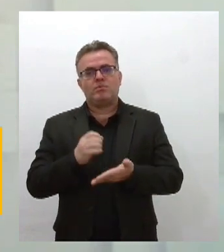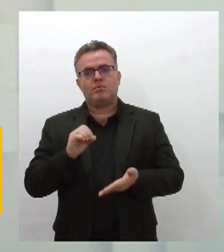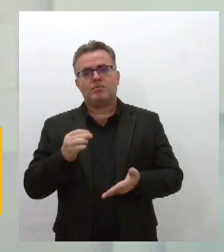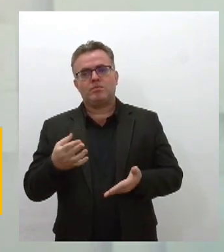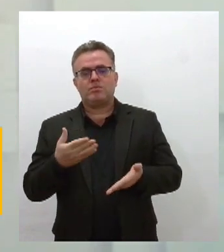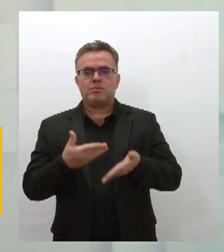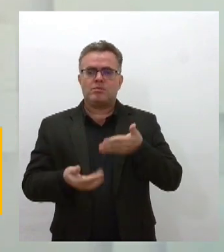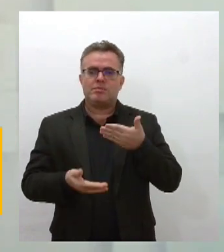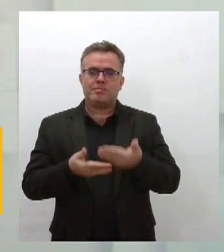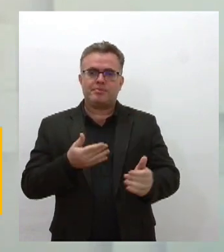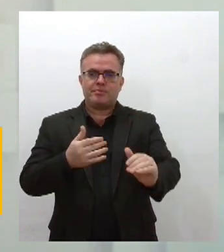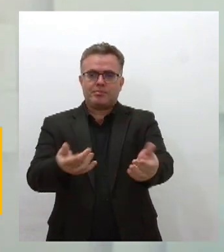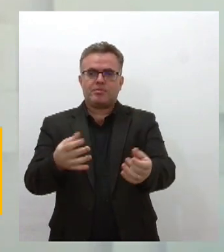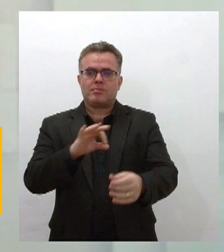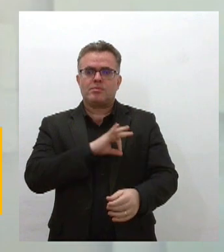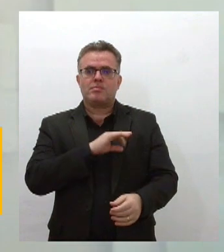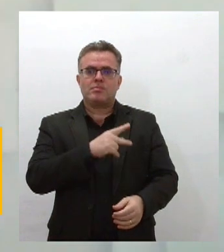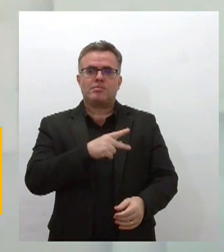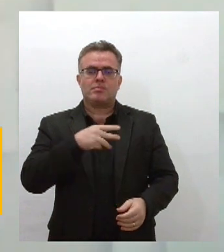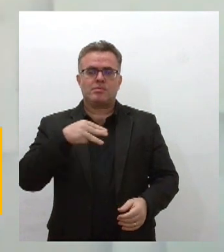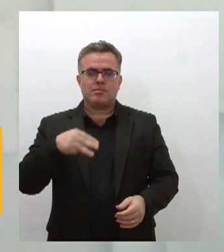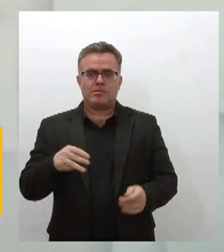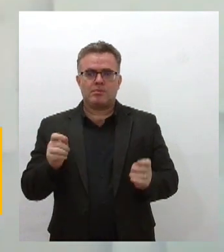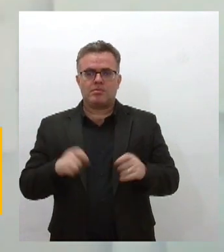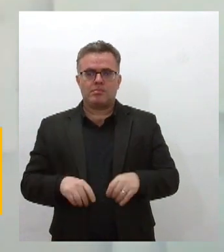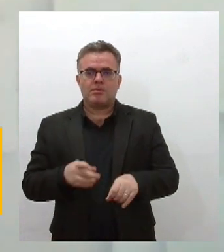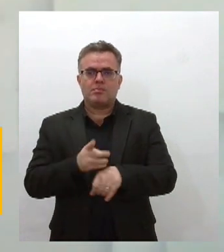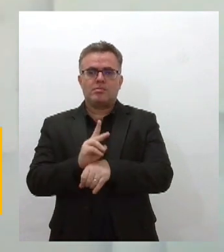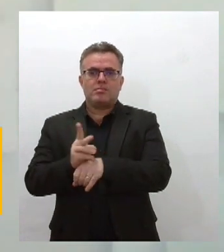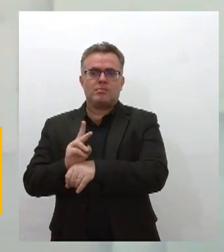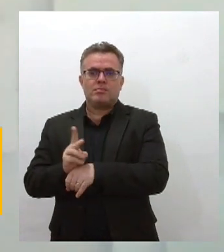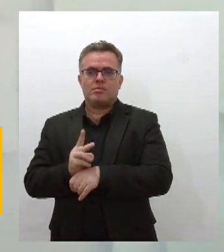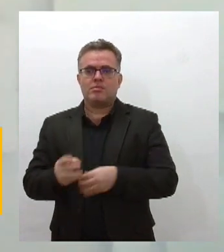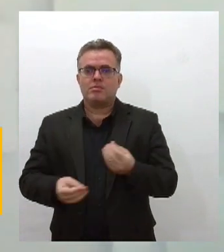um policial militar designado para a